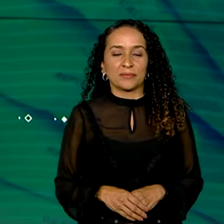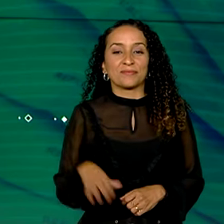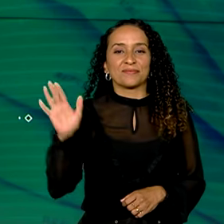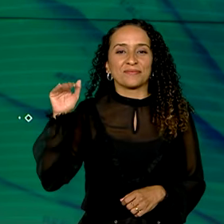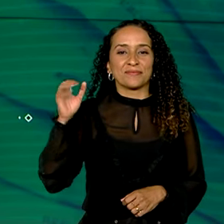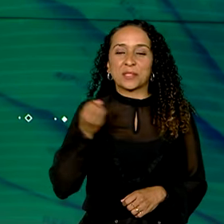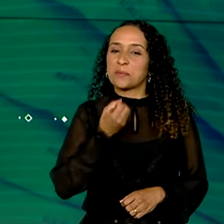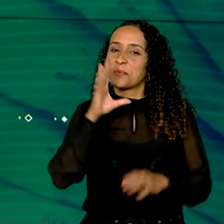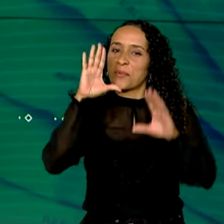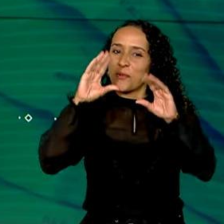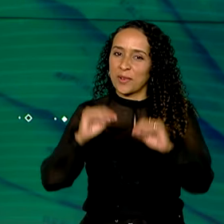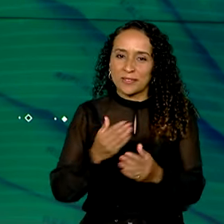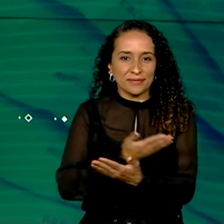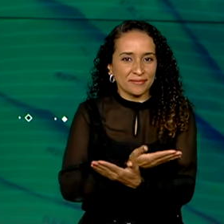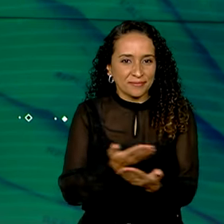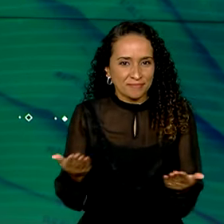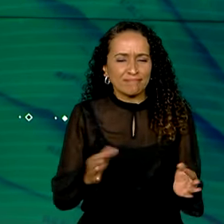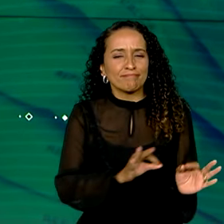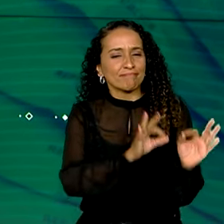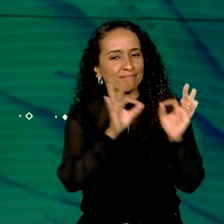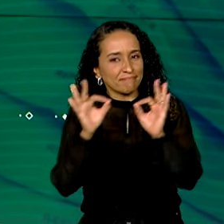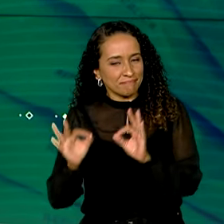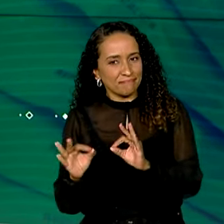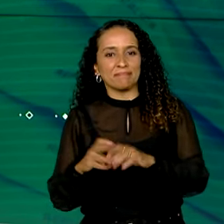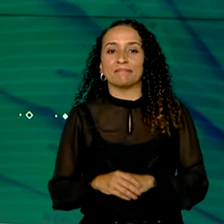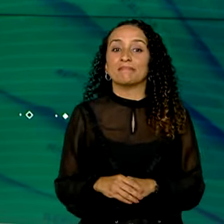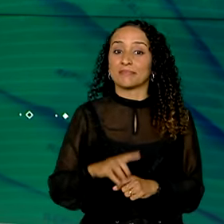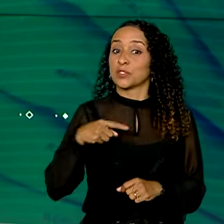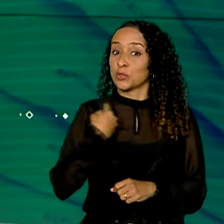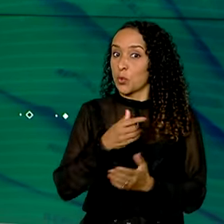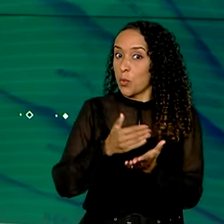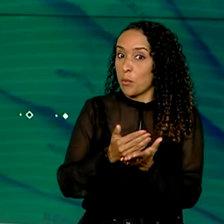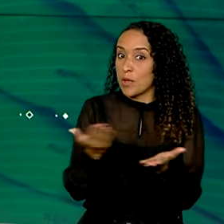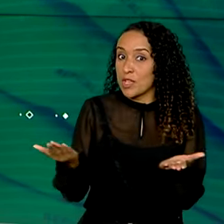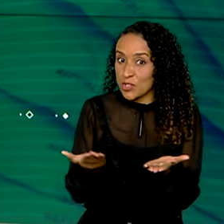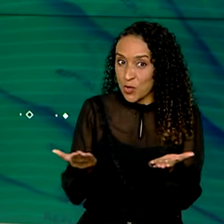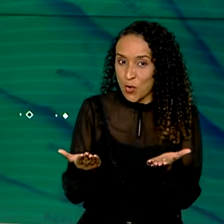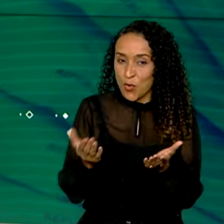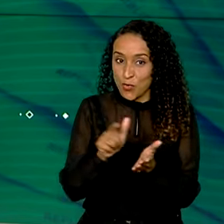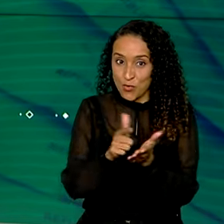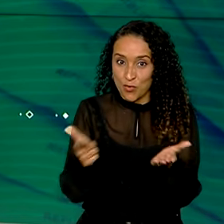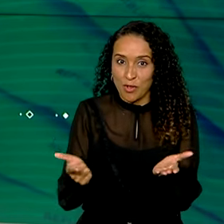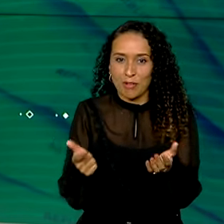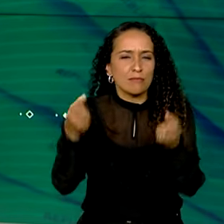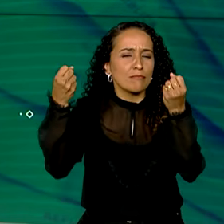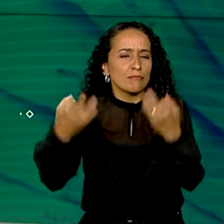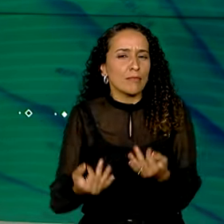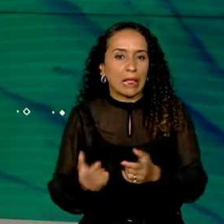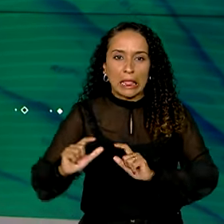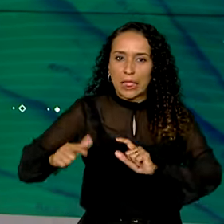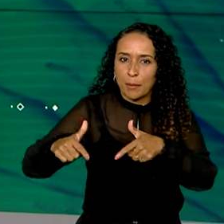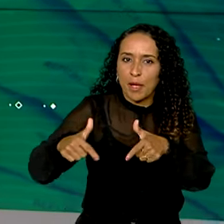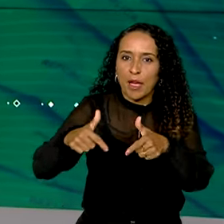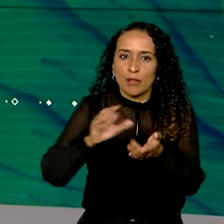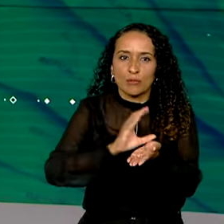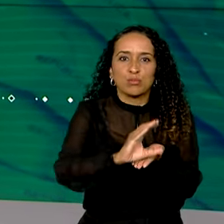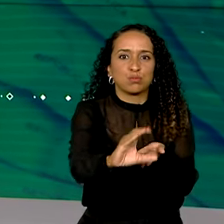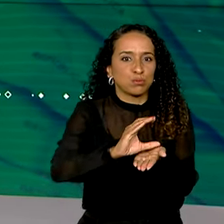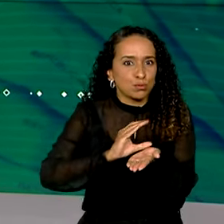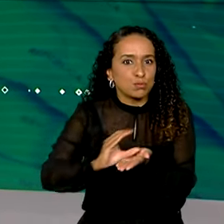Olá, uma boa noite pra você que nos acompanha. A gente começa esta edição falando de empregos e